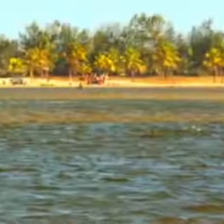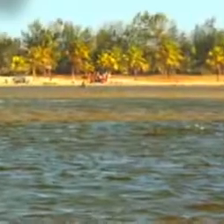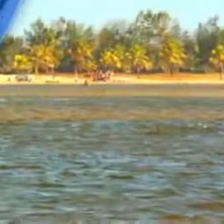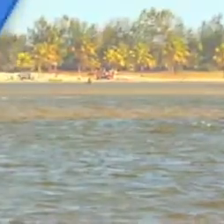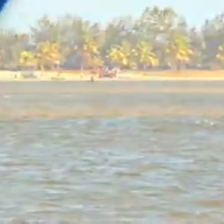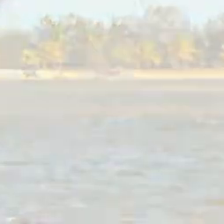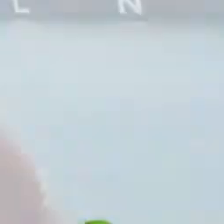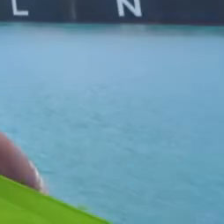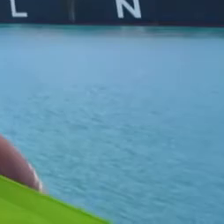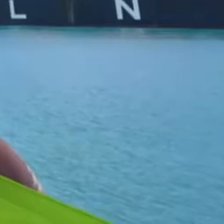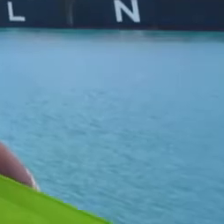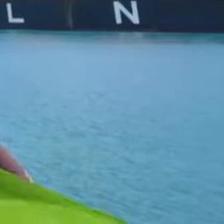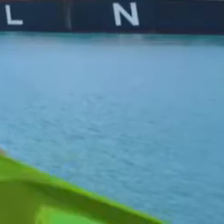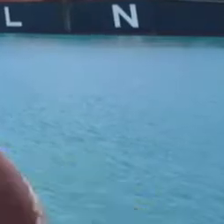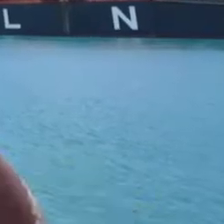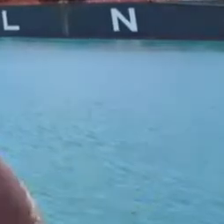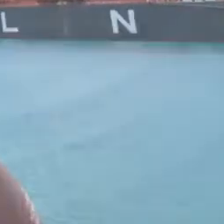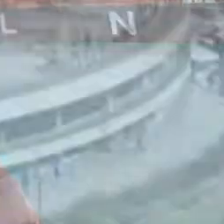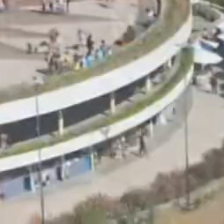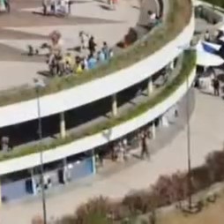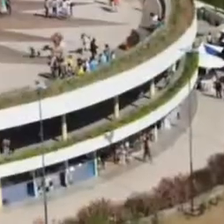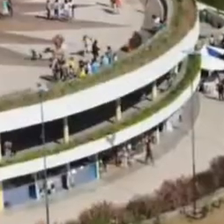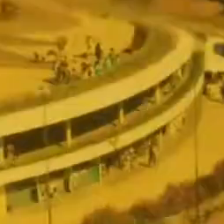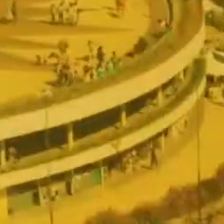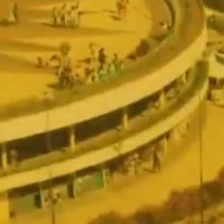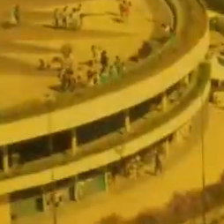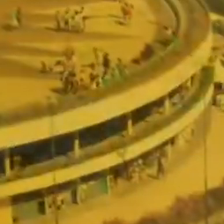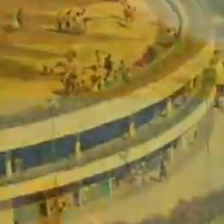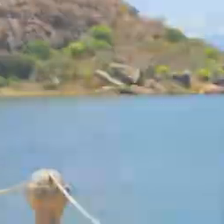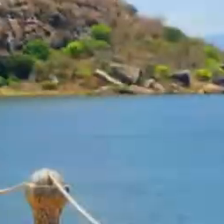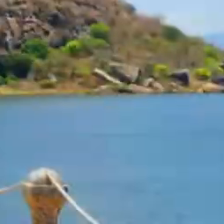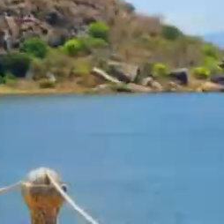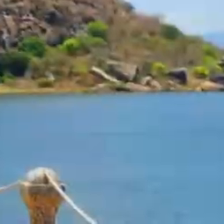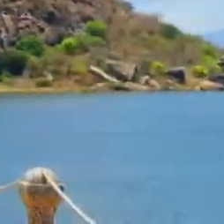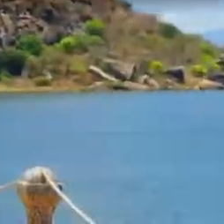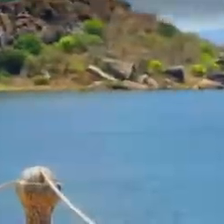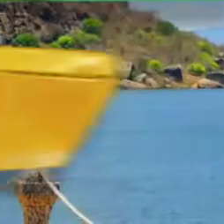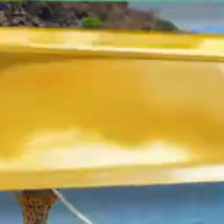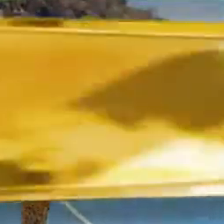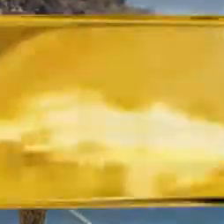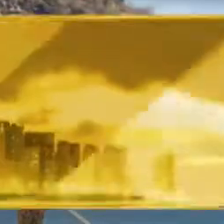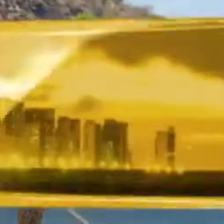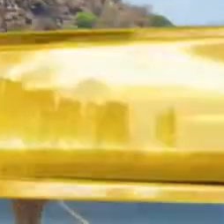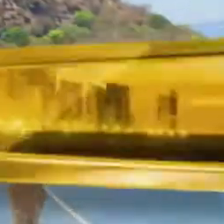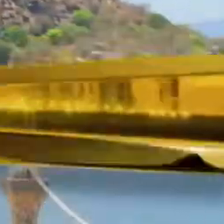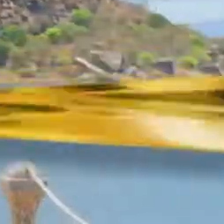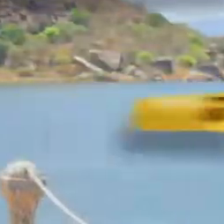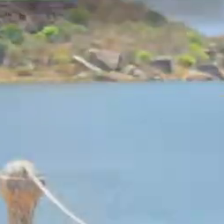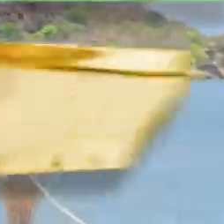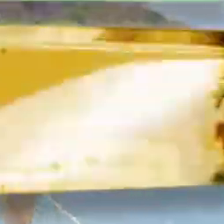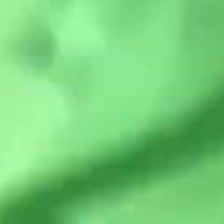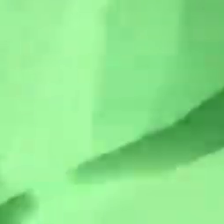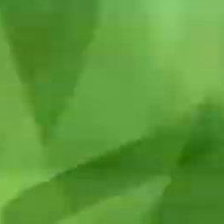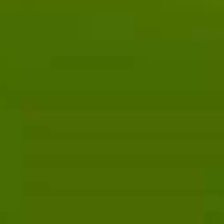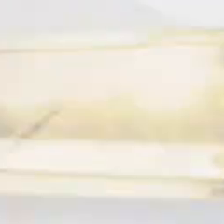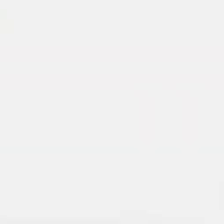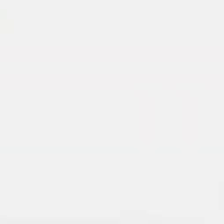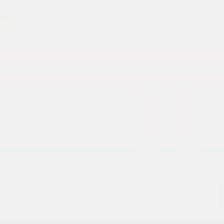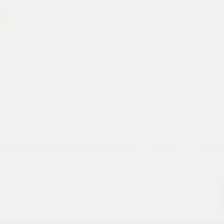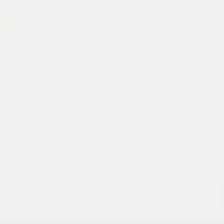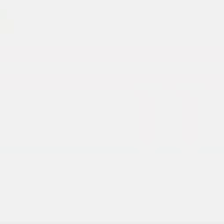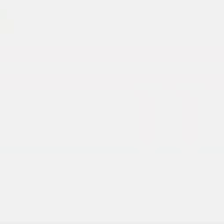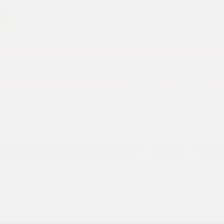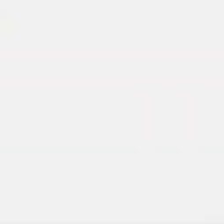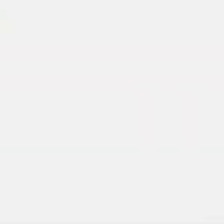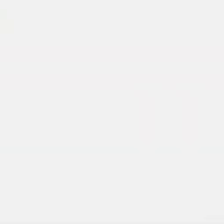Nossa marca é mudar pra você se ver melhor, aqui na TV Assembleia.